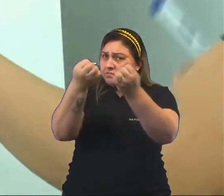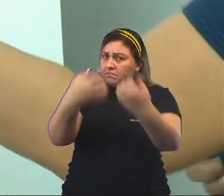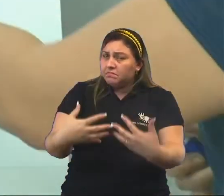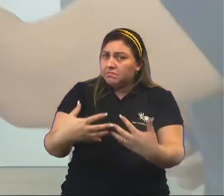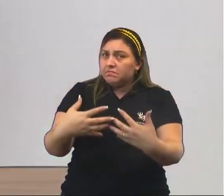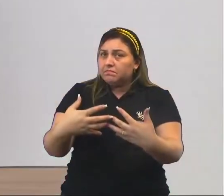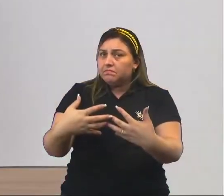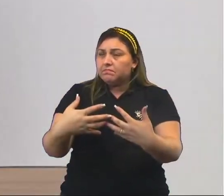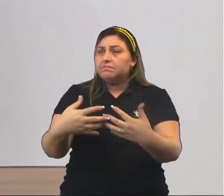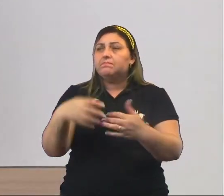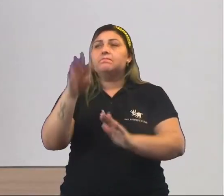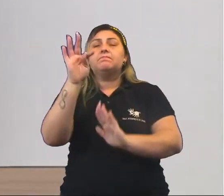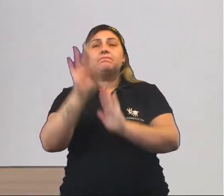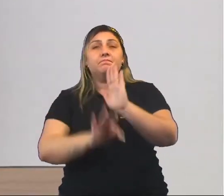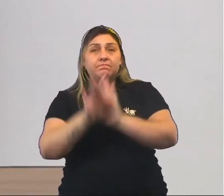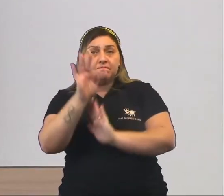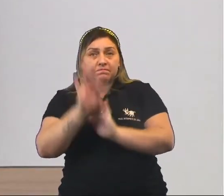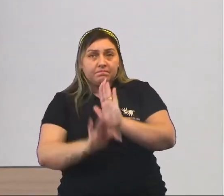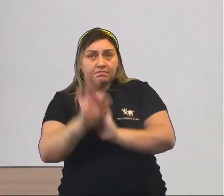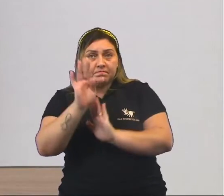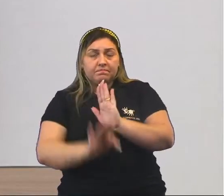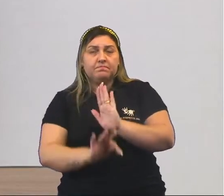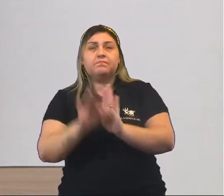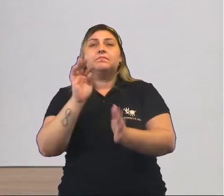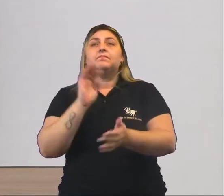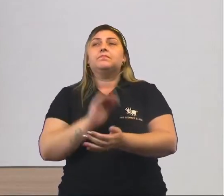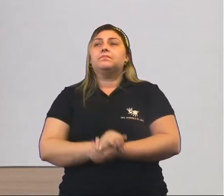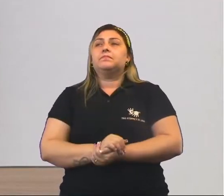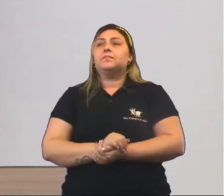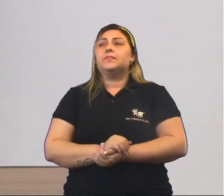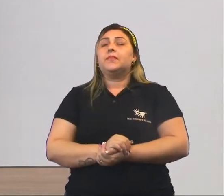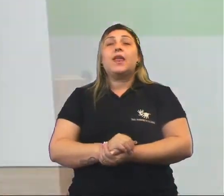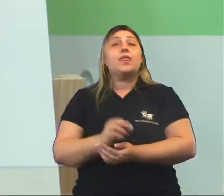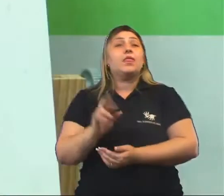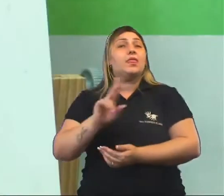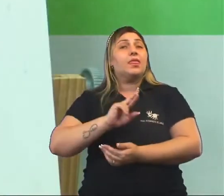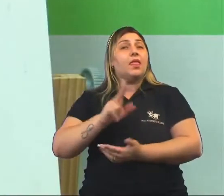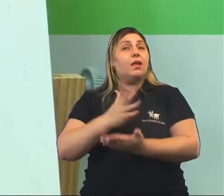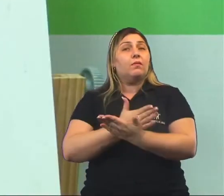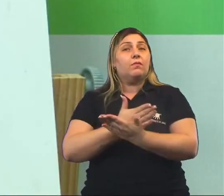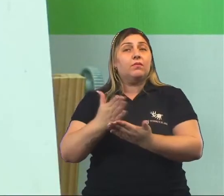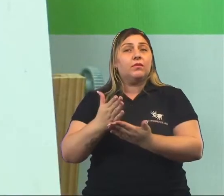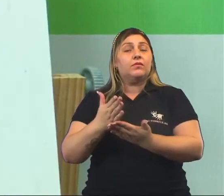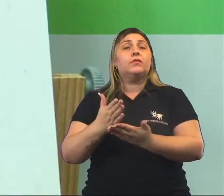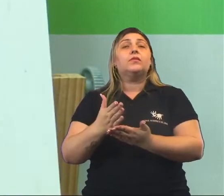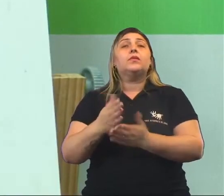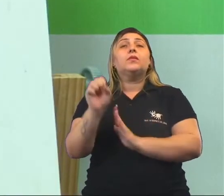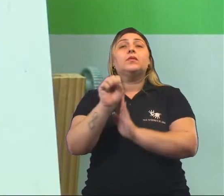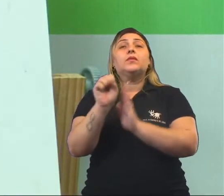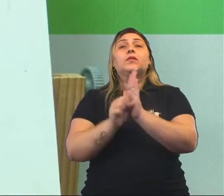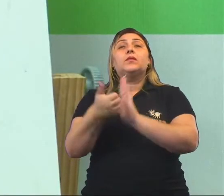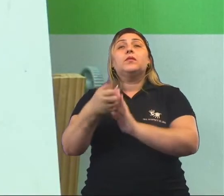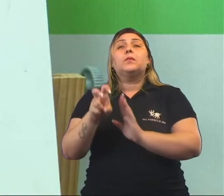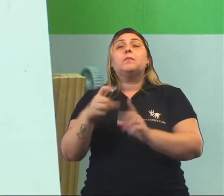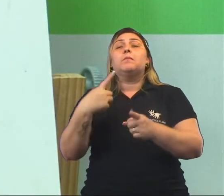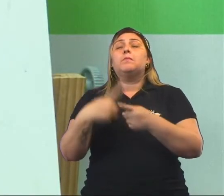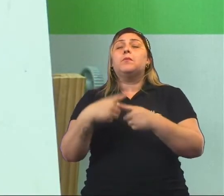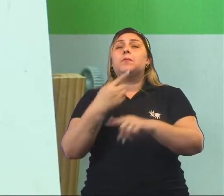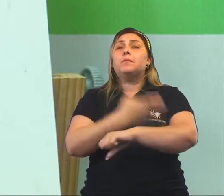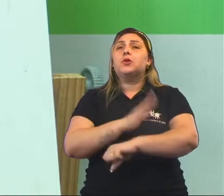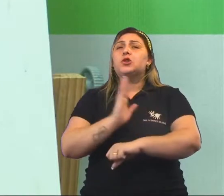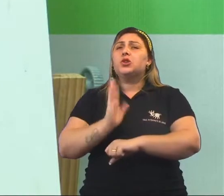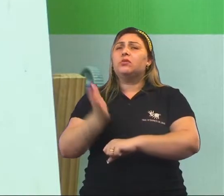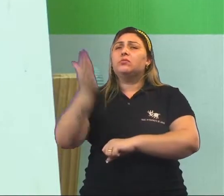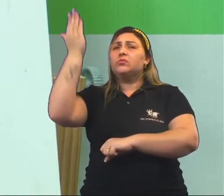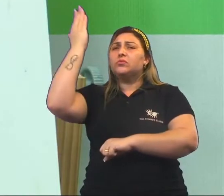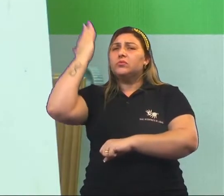Então, o texto deixa bem claro aqui, a escravidão de seres humanos não se iniciou no século XV. Porque essa prática existia desde